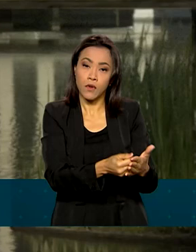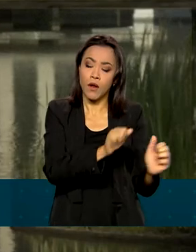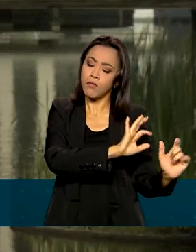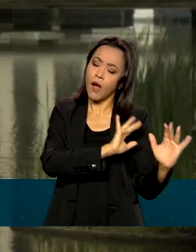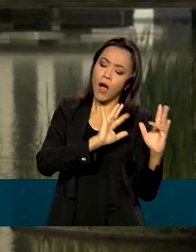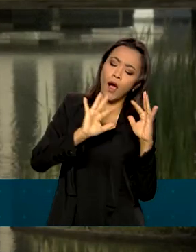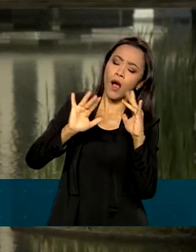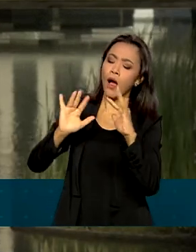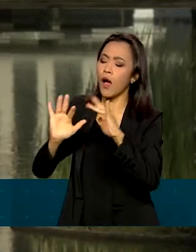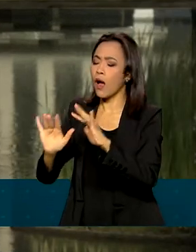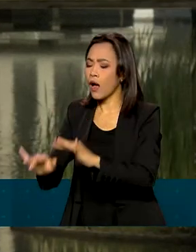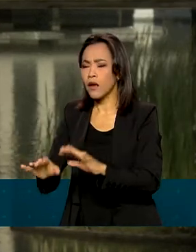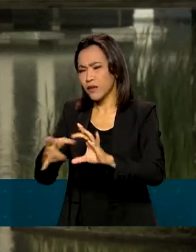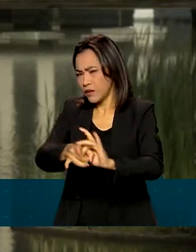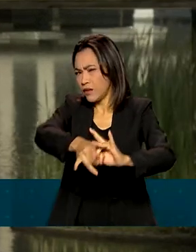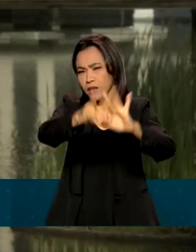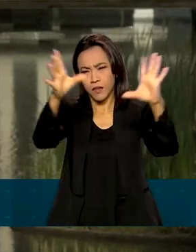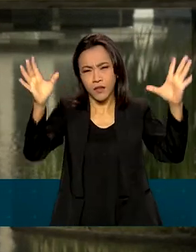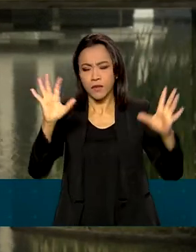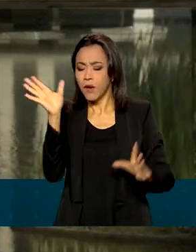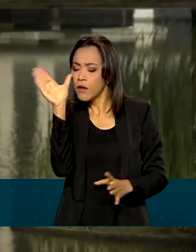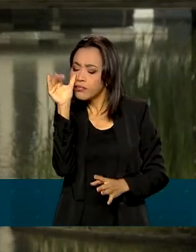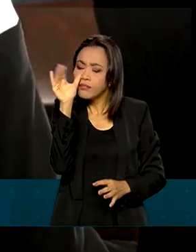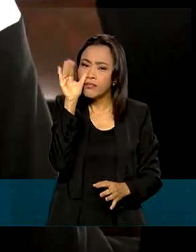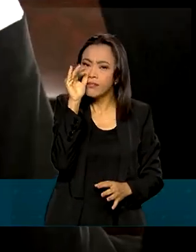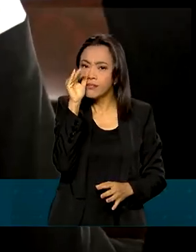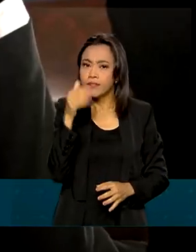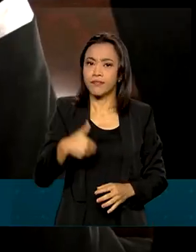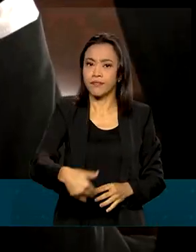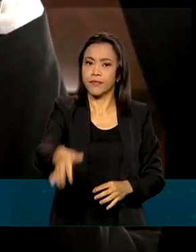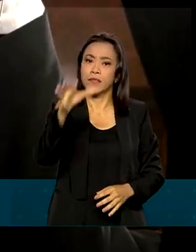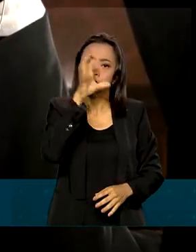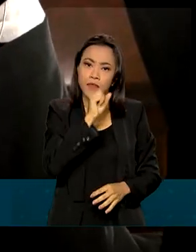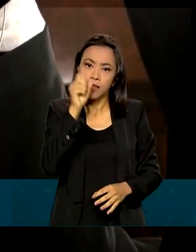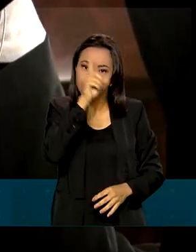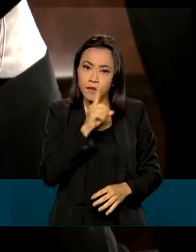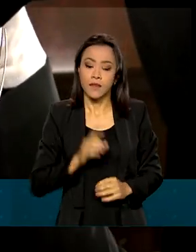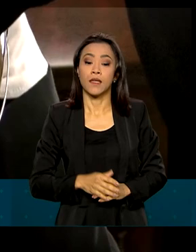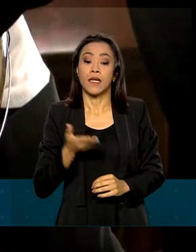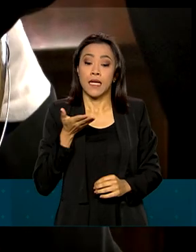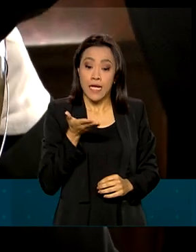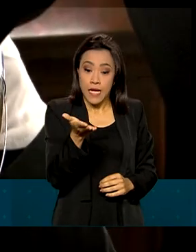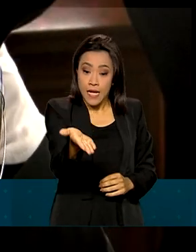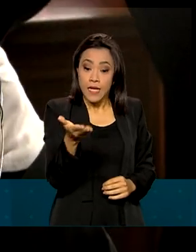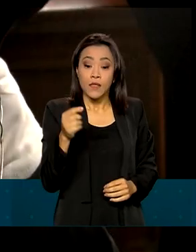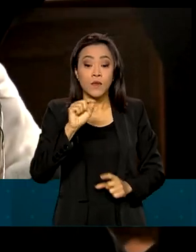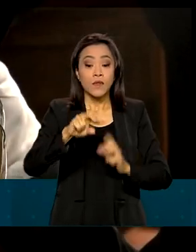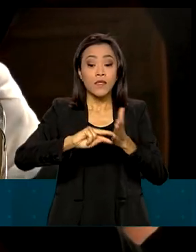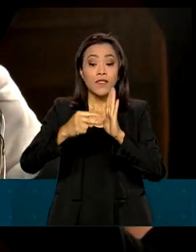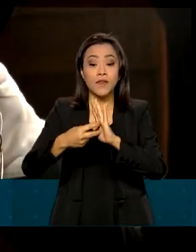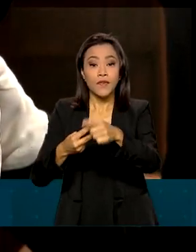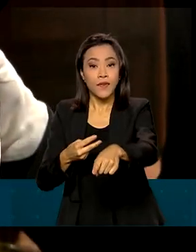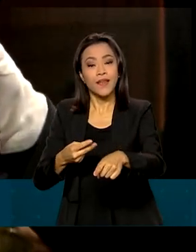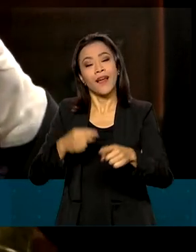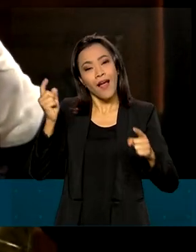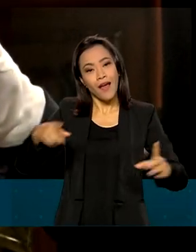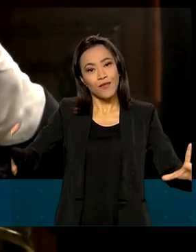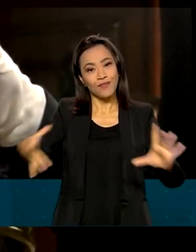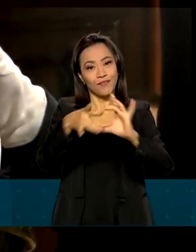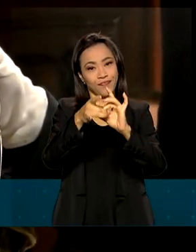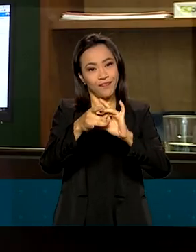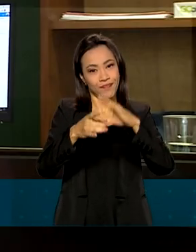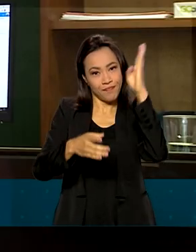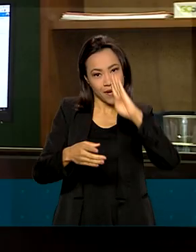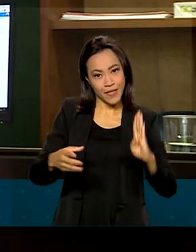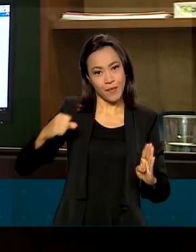semana e para o público em geral, aos finais de semana. Um ato simbólico que representa a relação entre Brasil e Portugal.